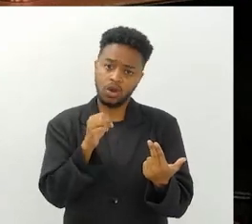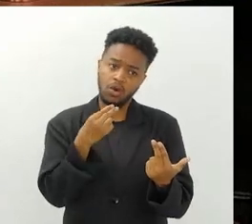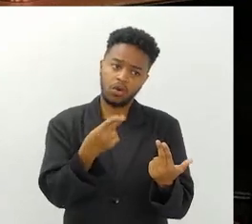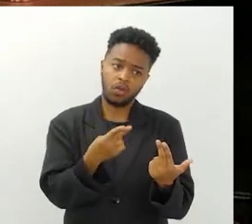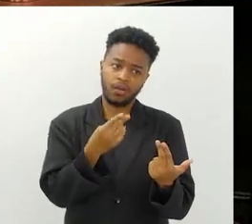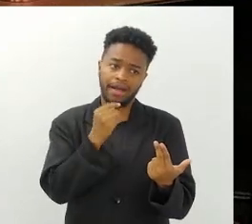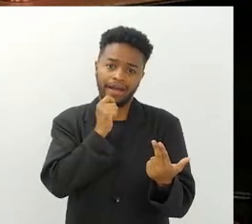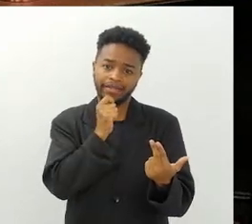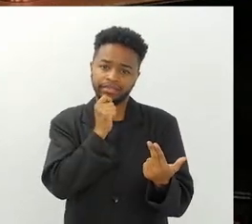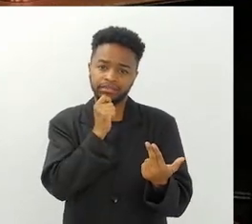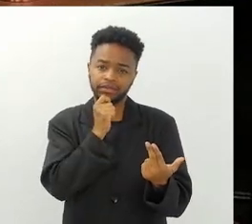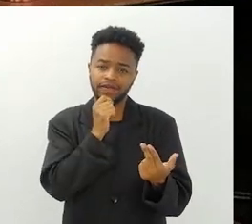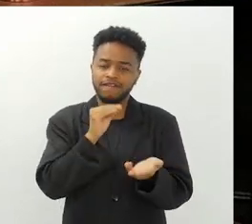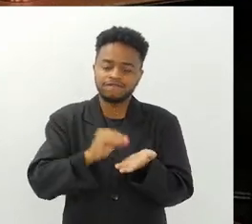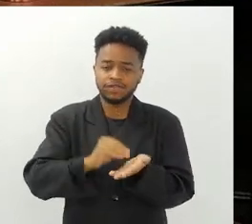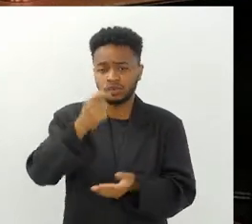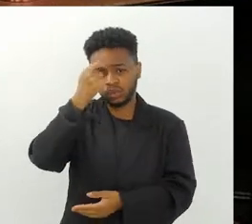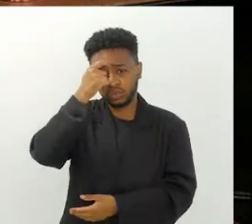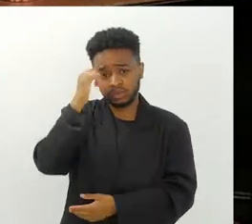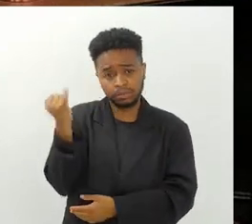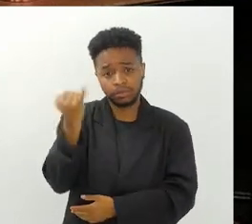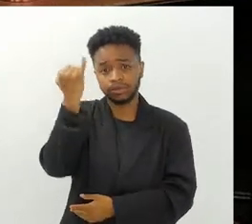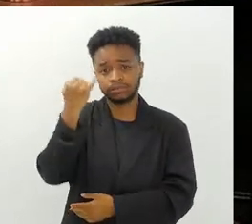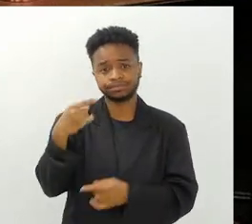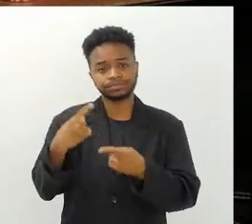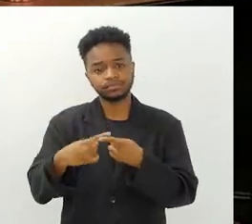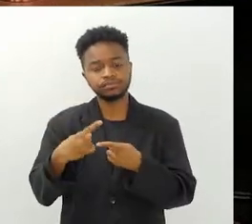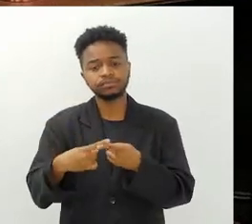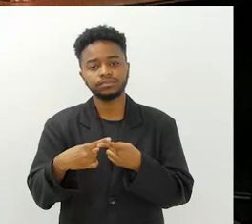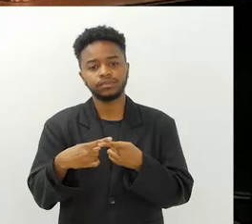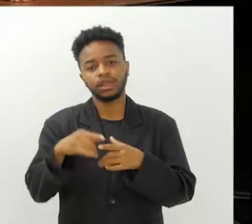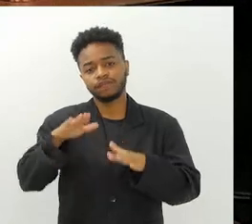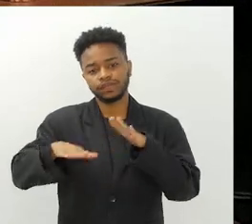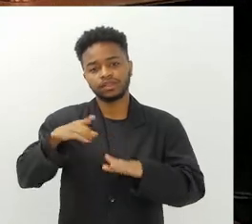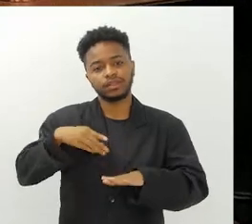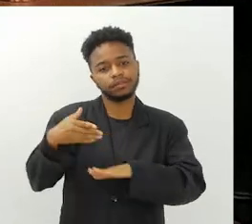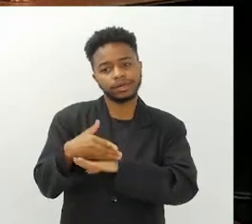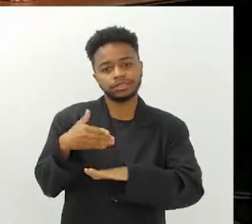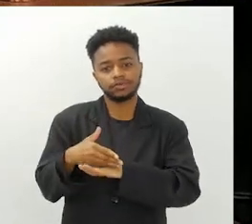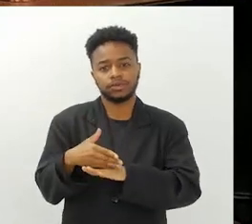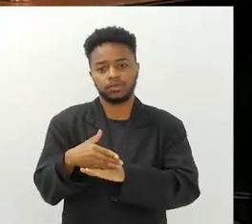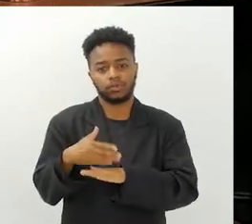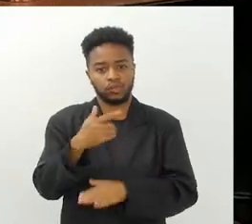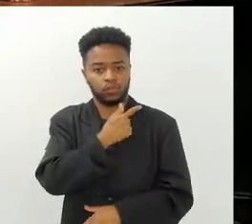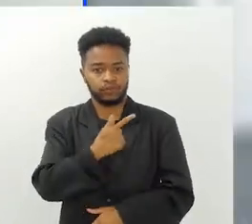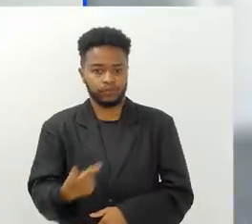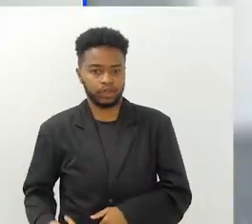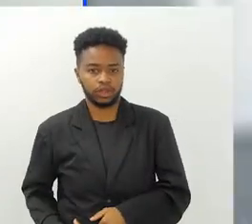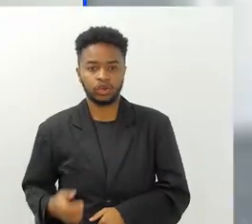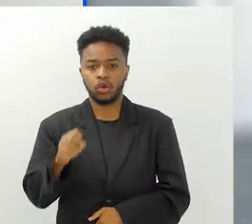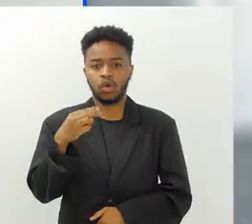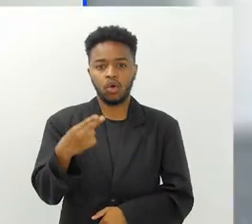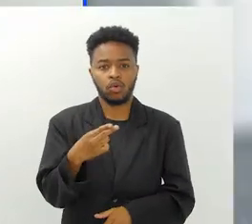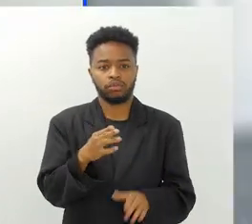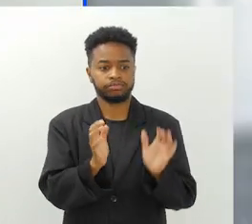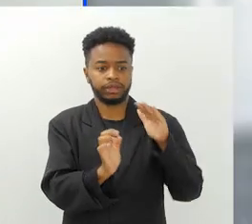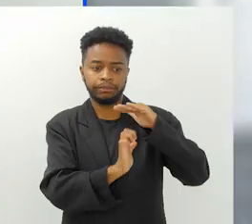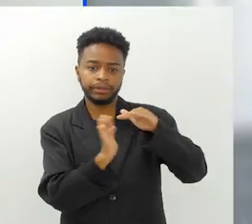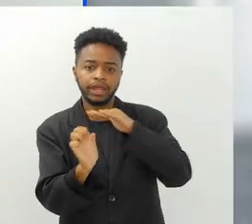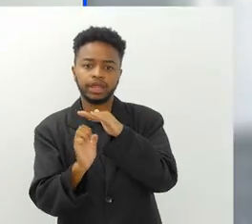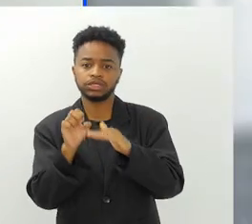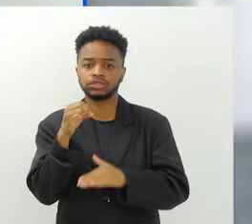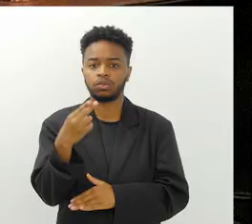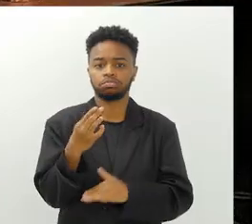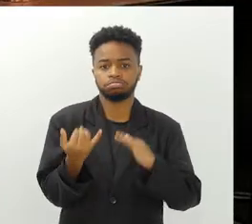não tem ainda uma conscientização importante que tenha a participação do governo, enfim, de